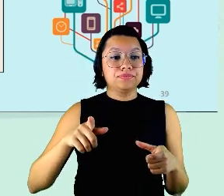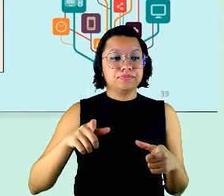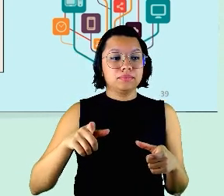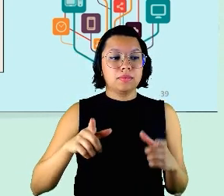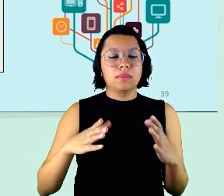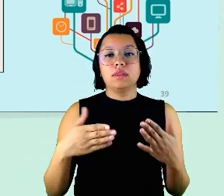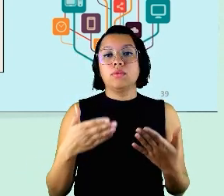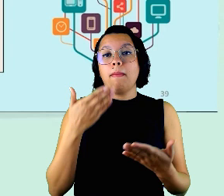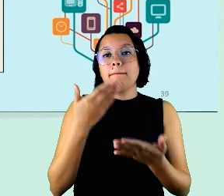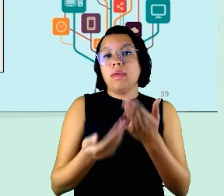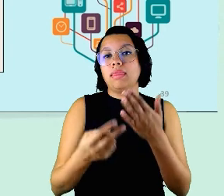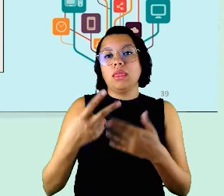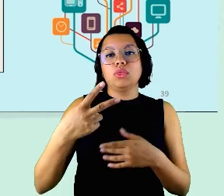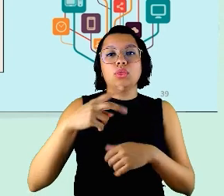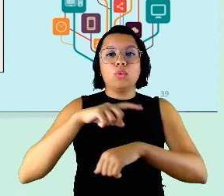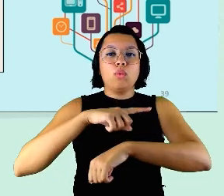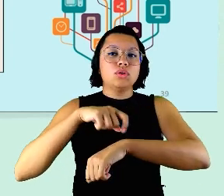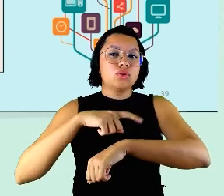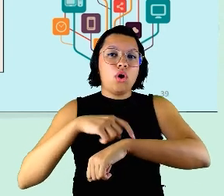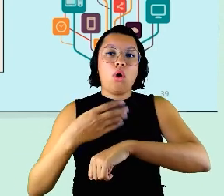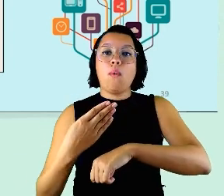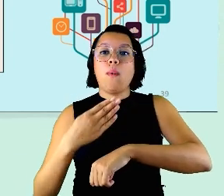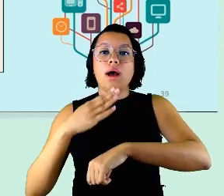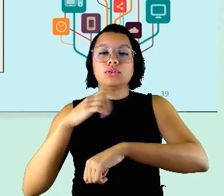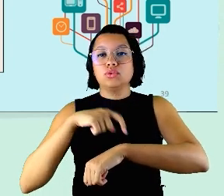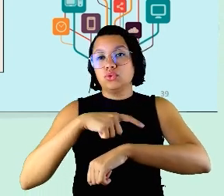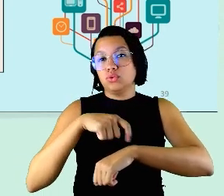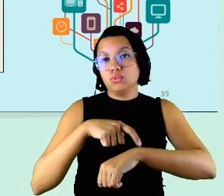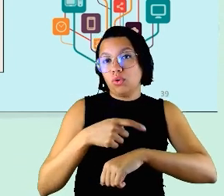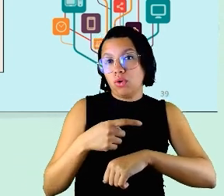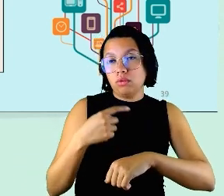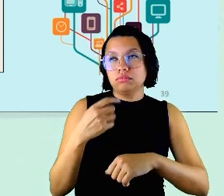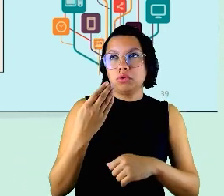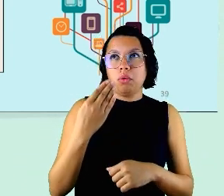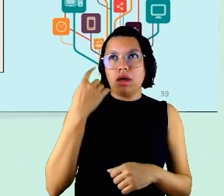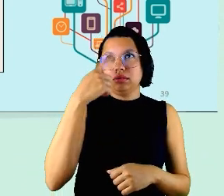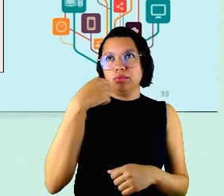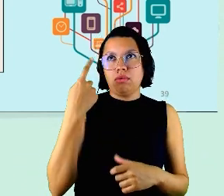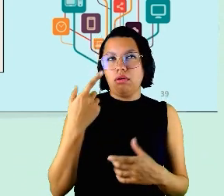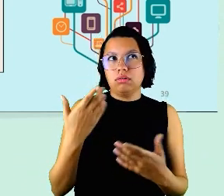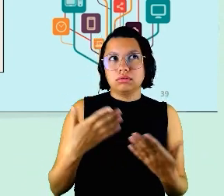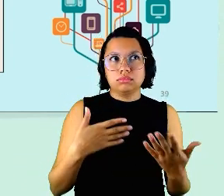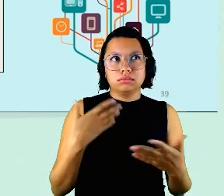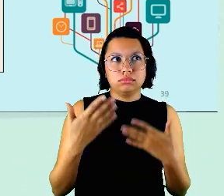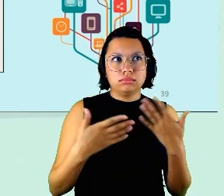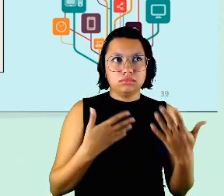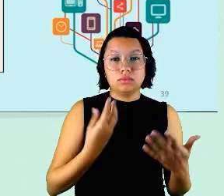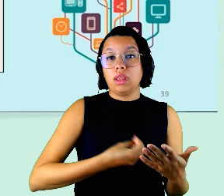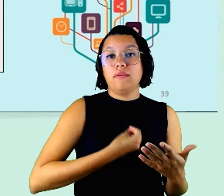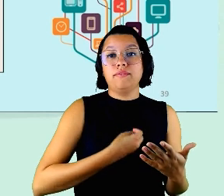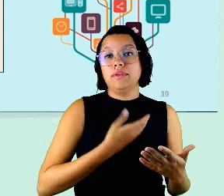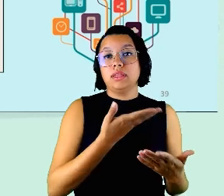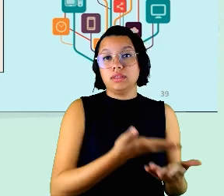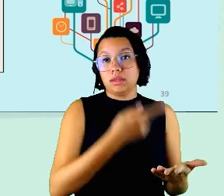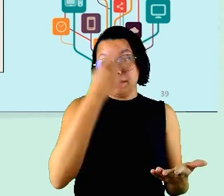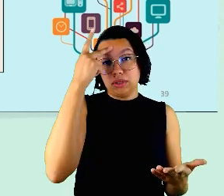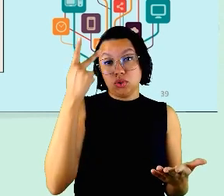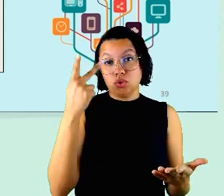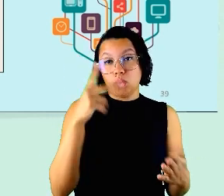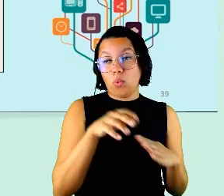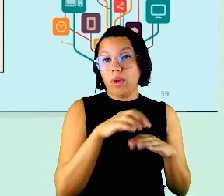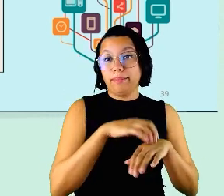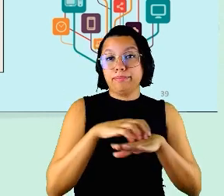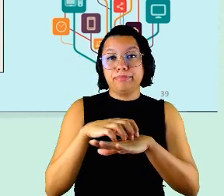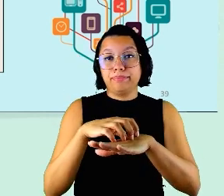de vida duas horas quatro horas digamos três a quatro horas da vida dessa pessoa por dia em deslocamentos